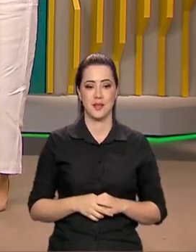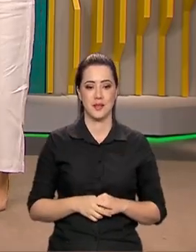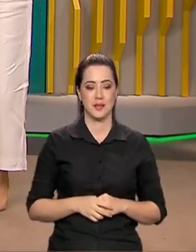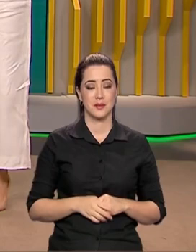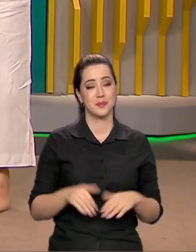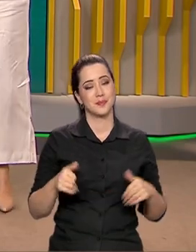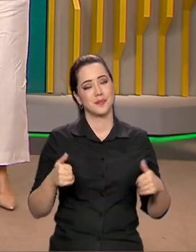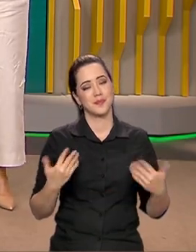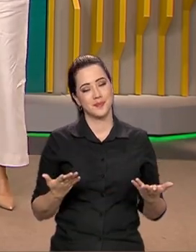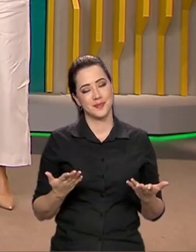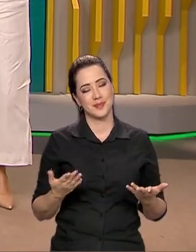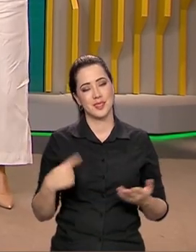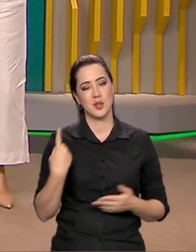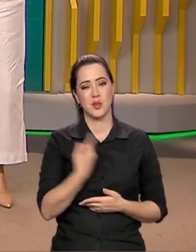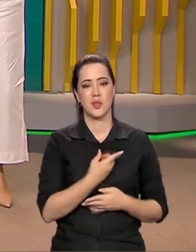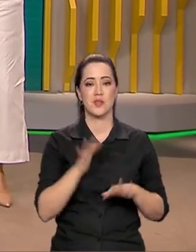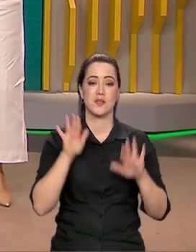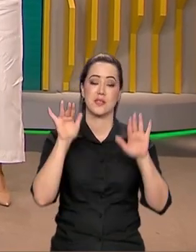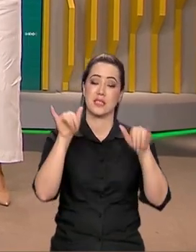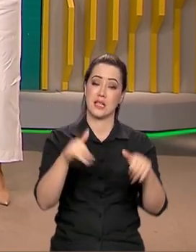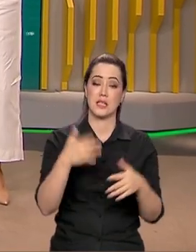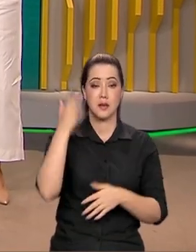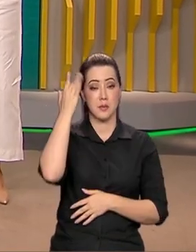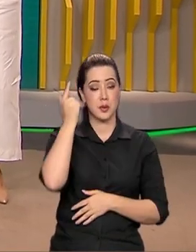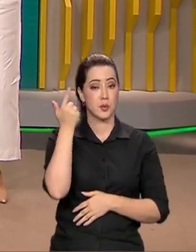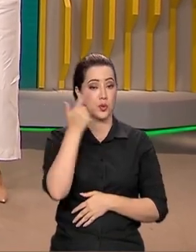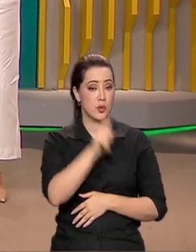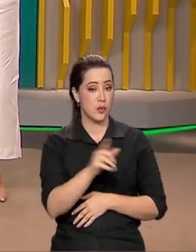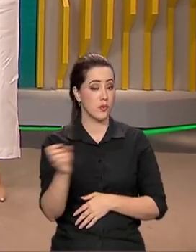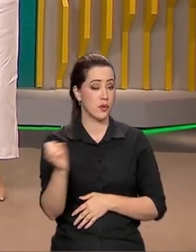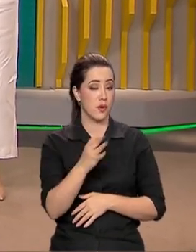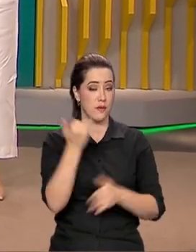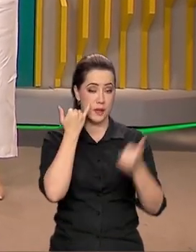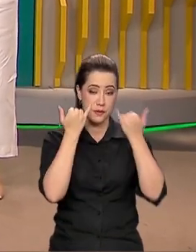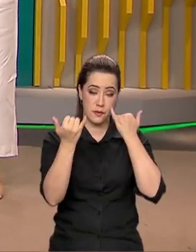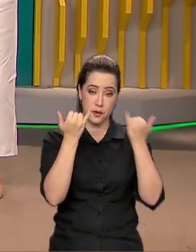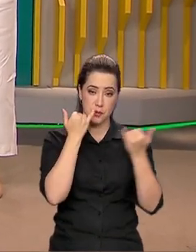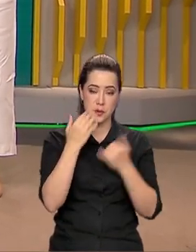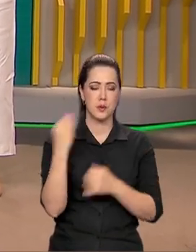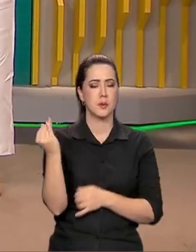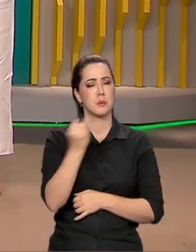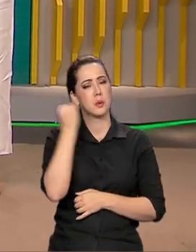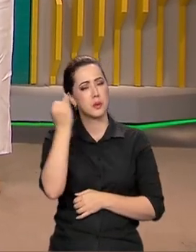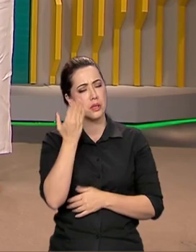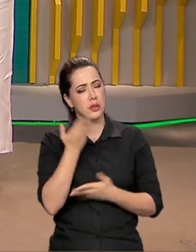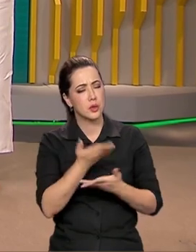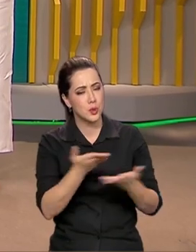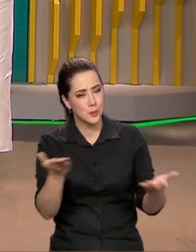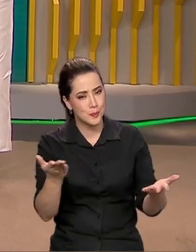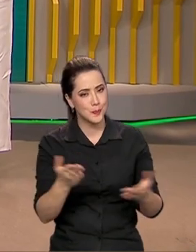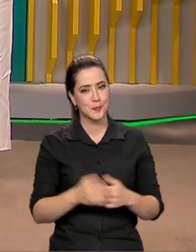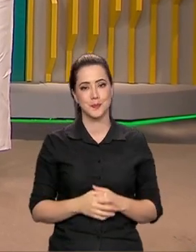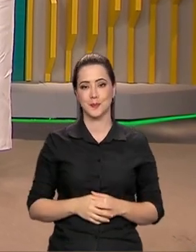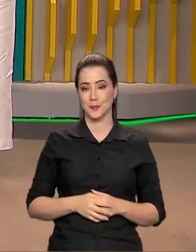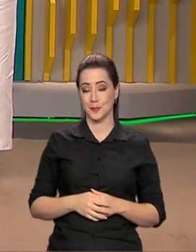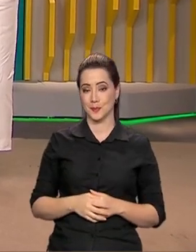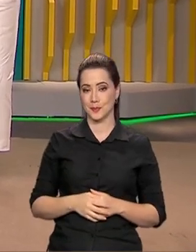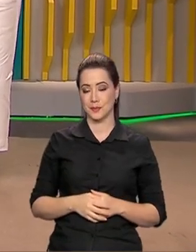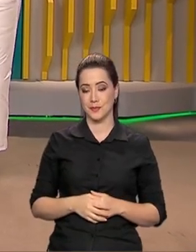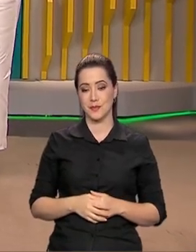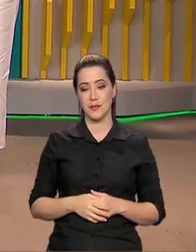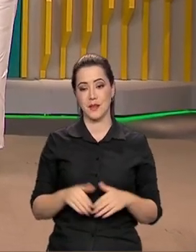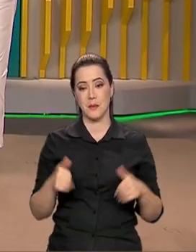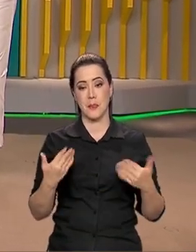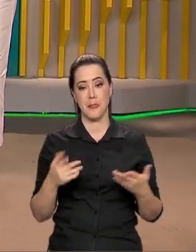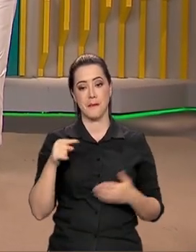É isso. O Brasil em Dia está chegando ao fim. Amanhã a gente volta com novas informações que interessam e muito para você, cidadão. Isso